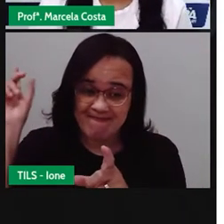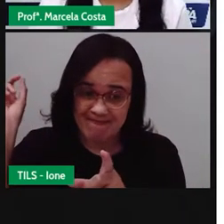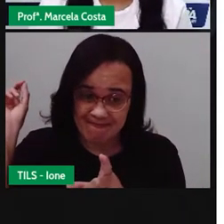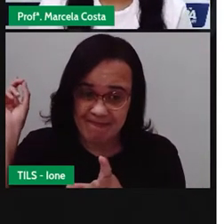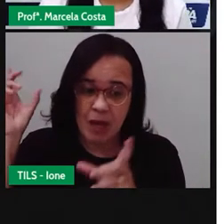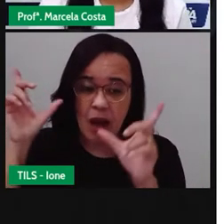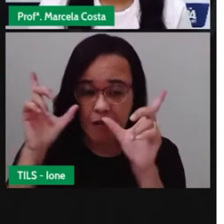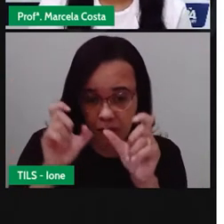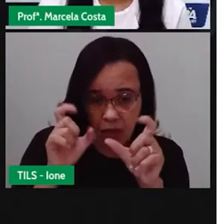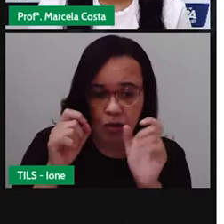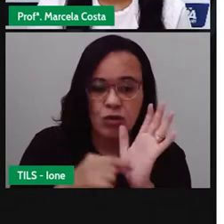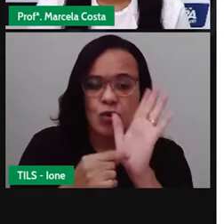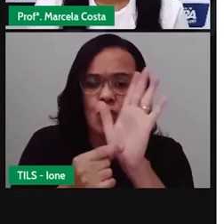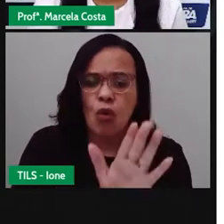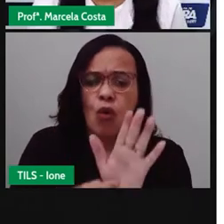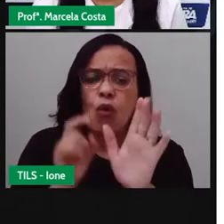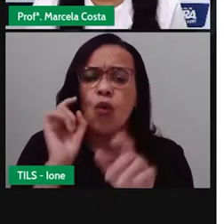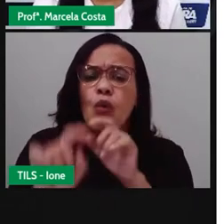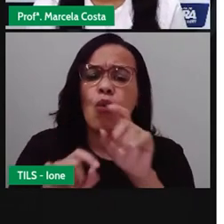de Tereza de Portanto.